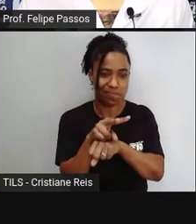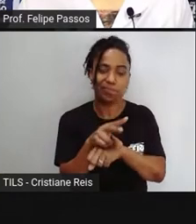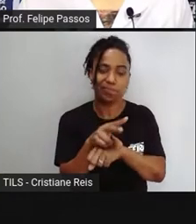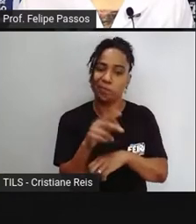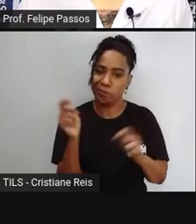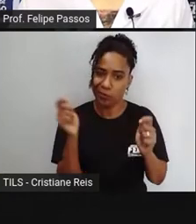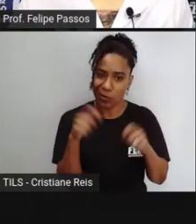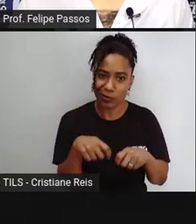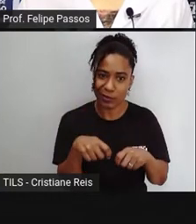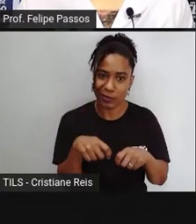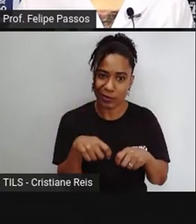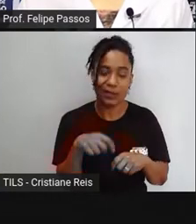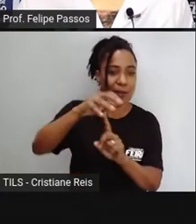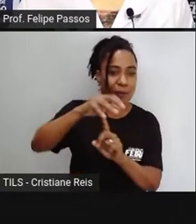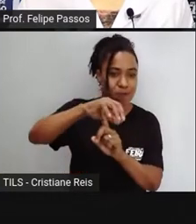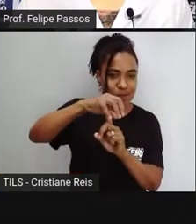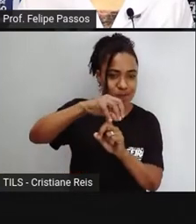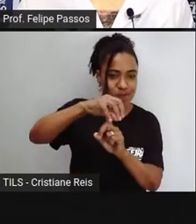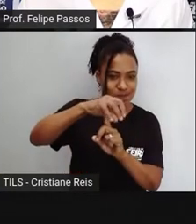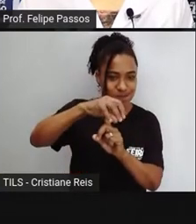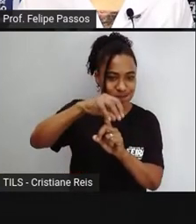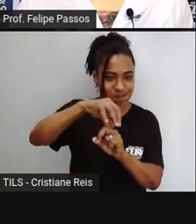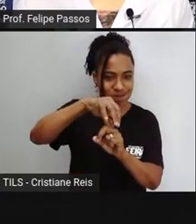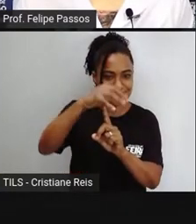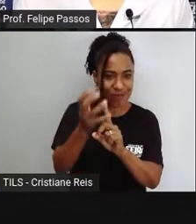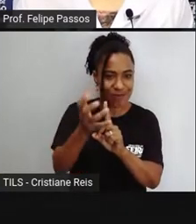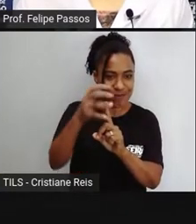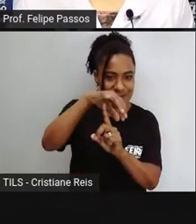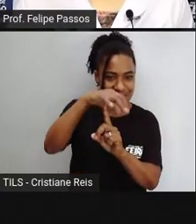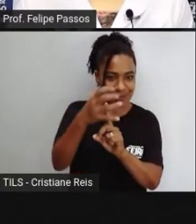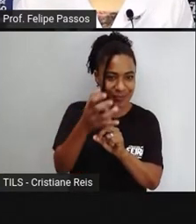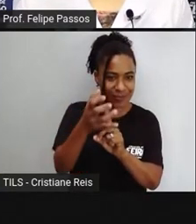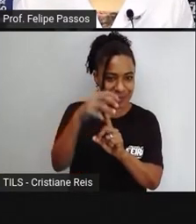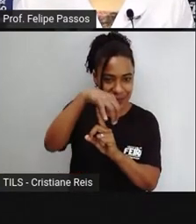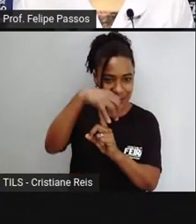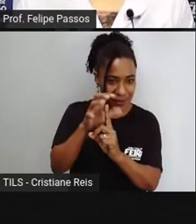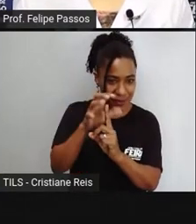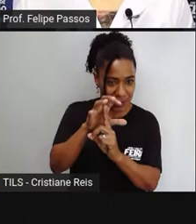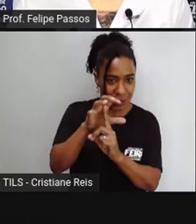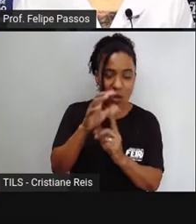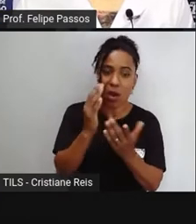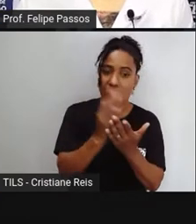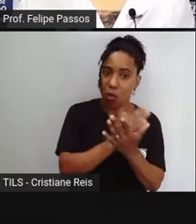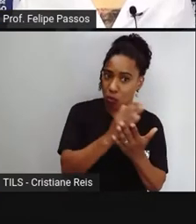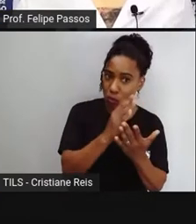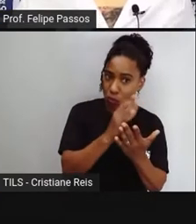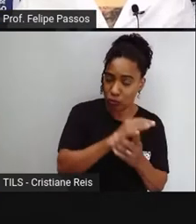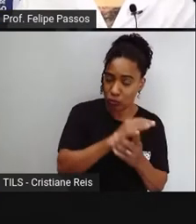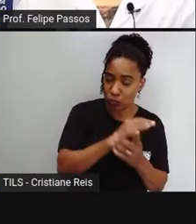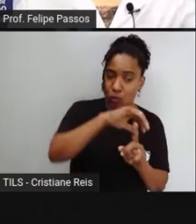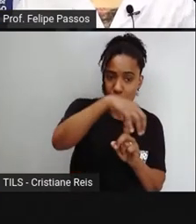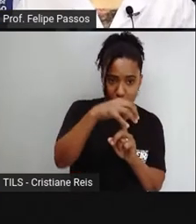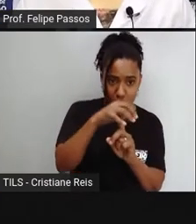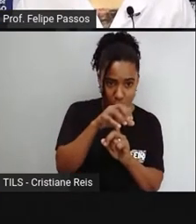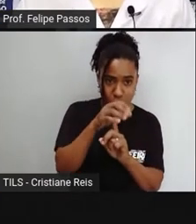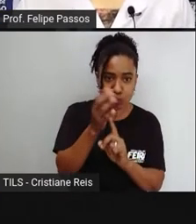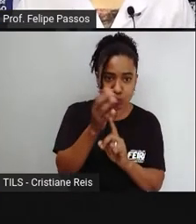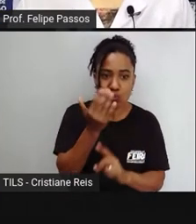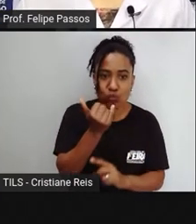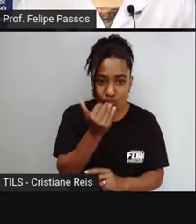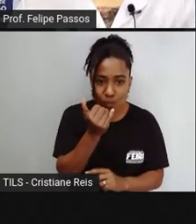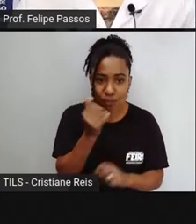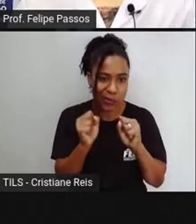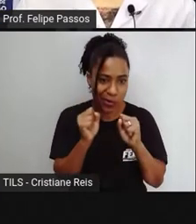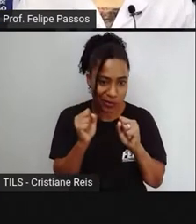Cogumelos. Não são todos os cogumelos que são venenosos. A gente tem vários cogumelos aí que são comestíveis. Então, o que é que você precisa ter atenção?